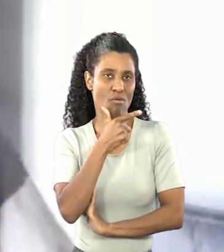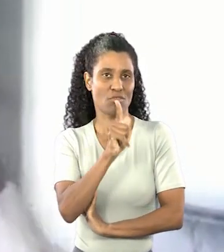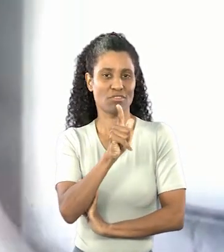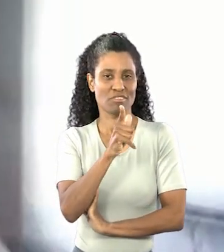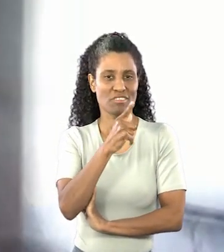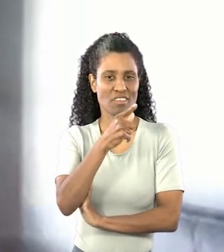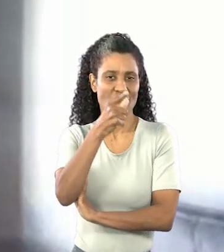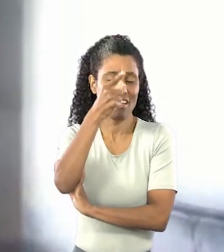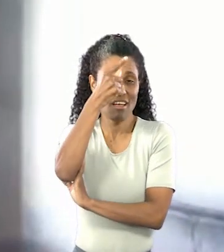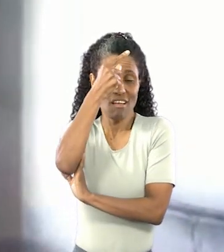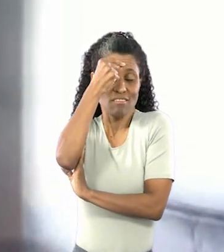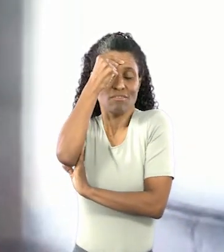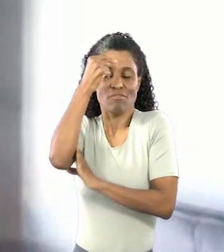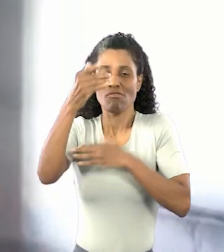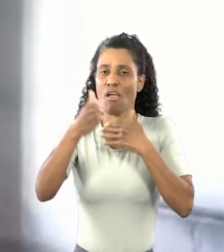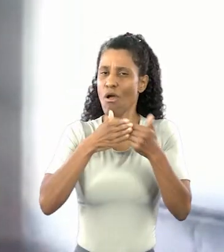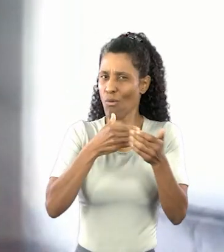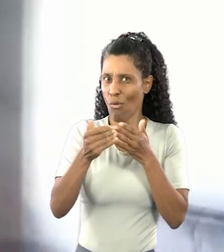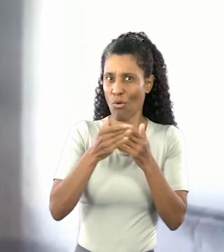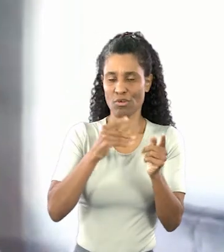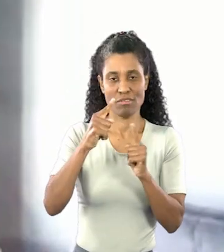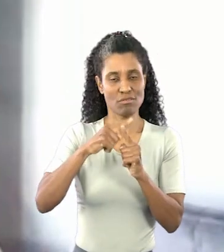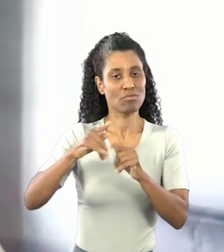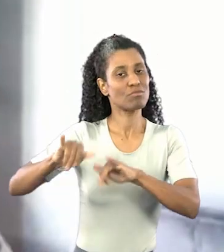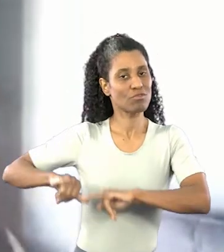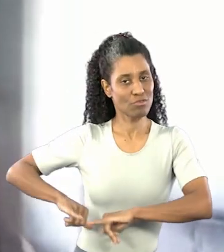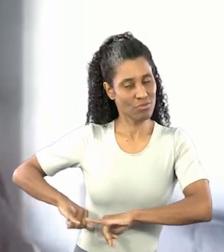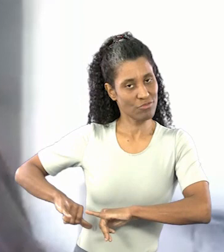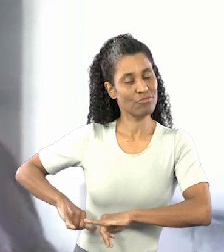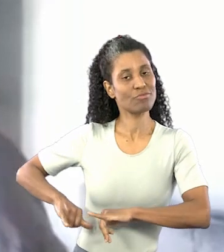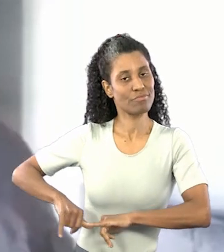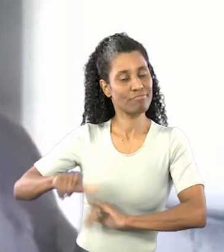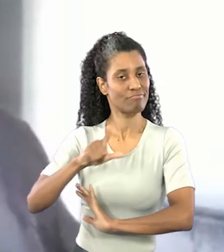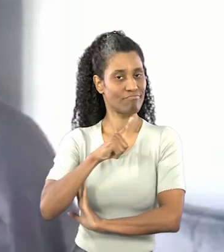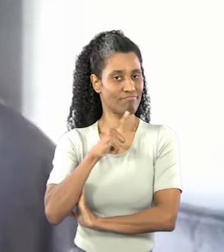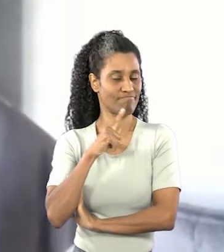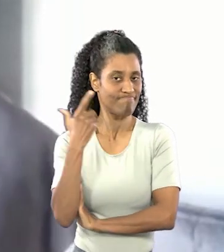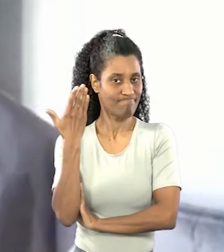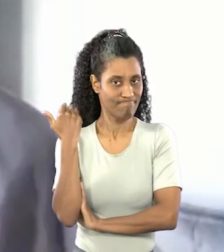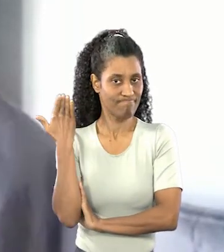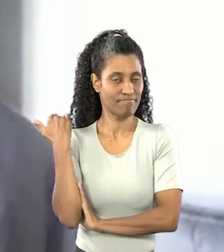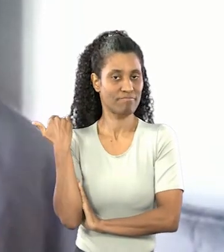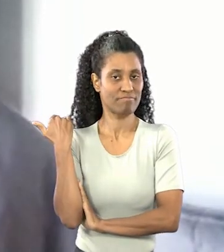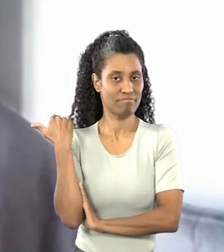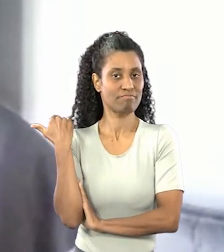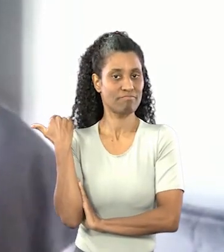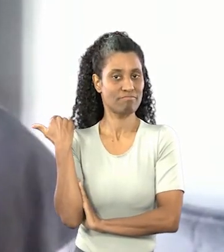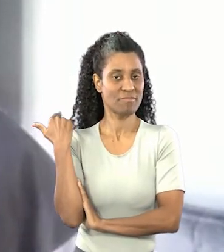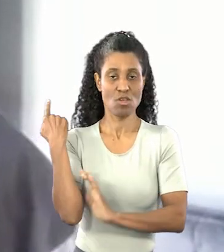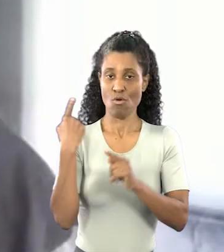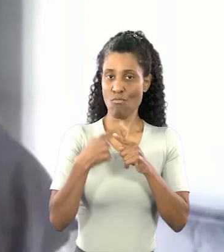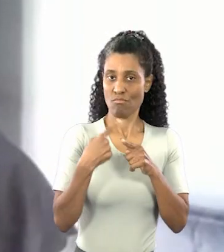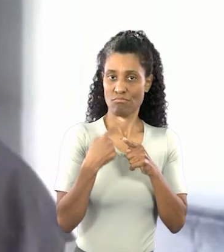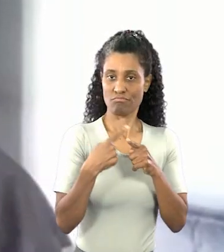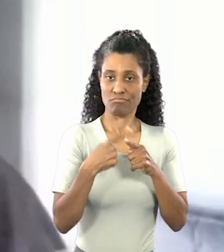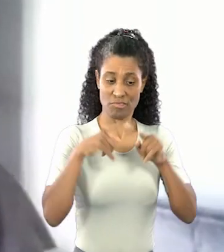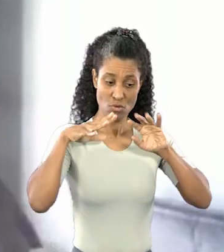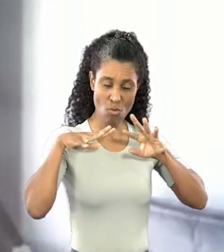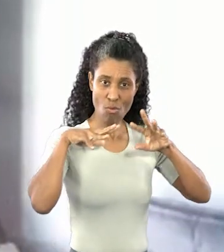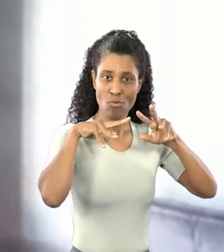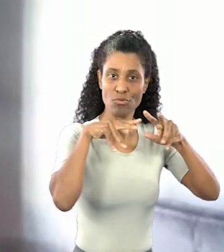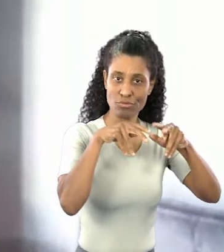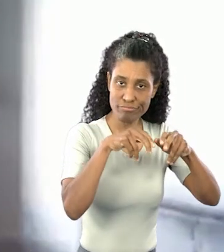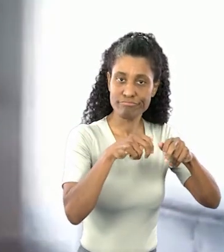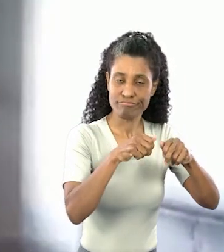qualquer outro dano que possa ter havido, porque o